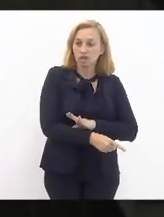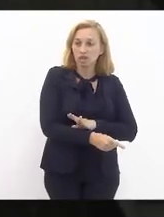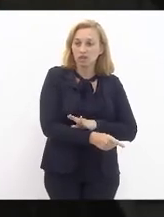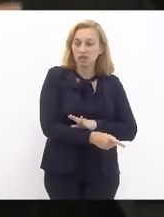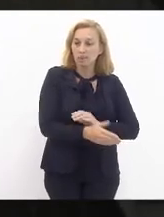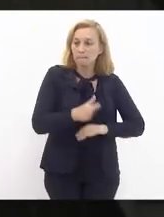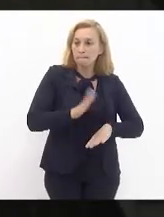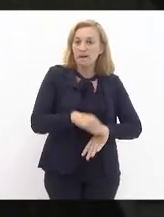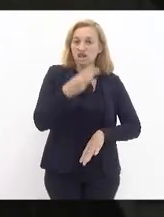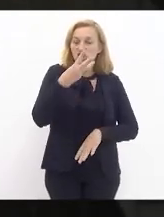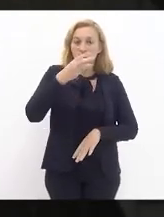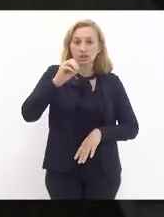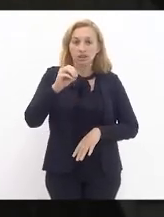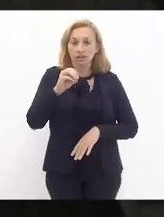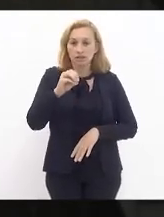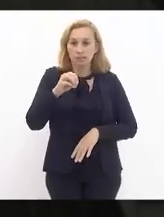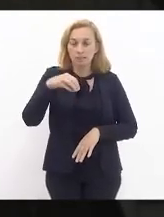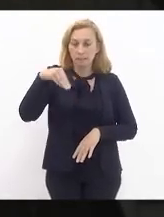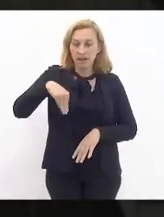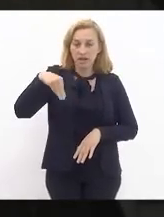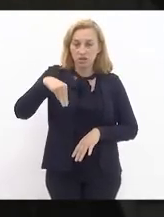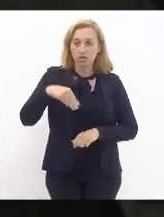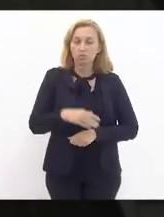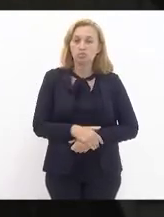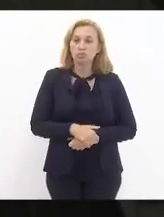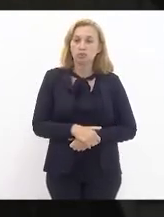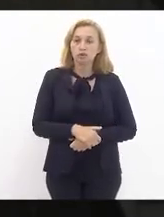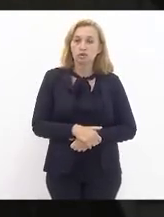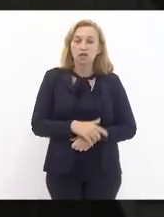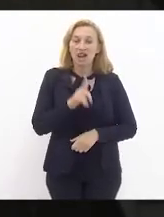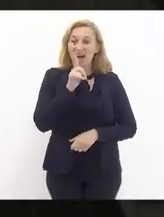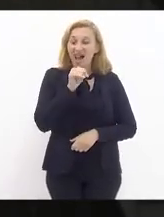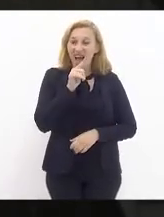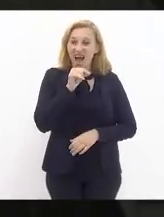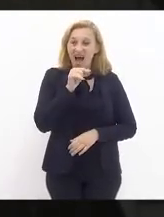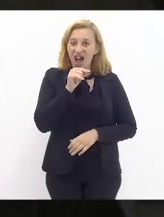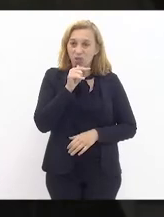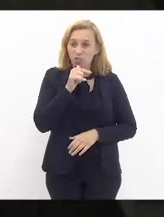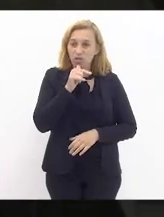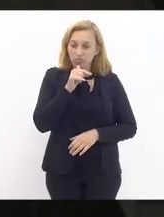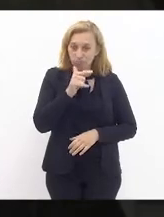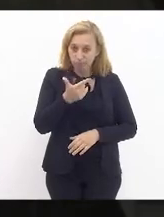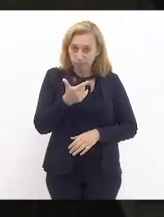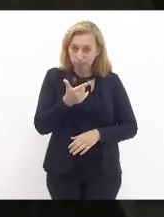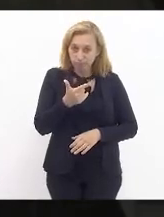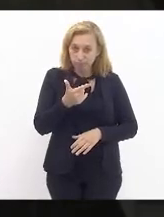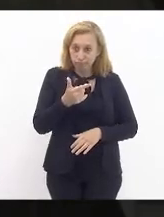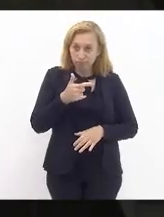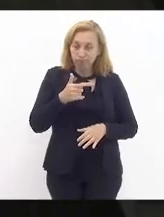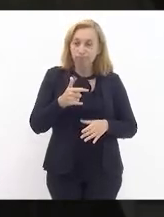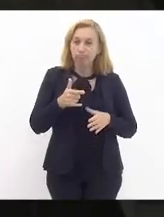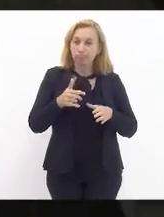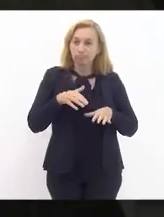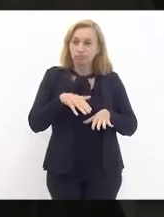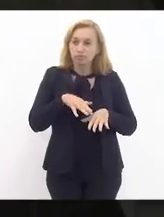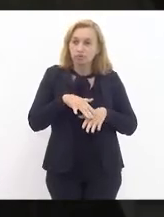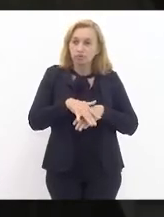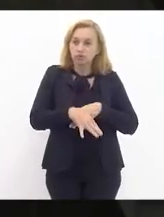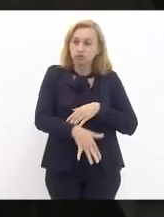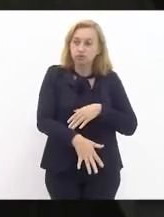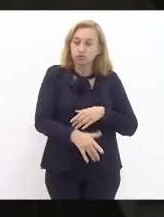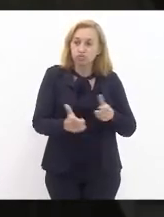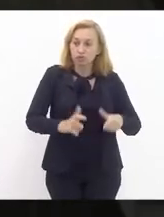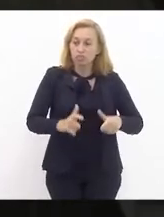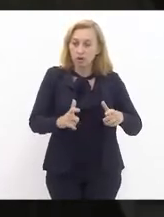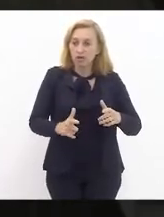30 metros, em cheiro de água para conter as pressões das paredes, equilibrar